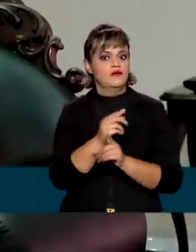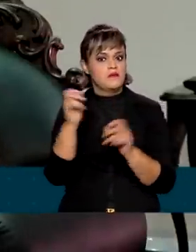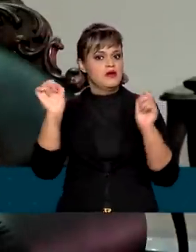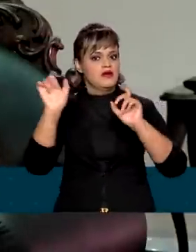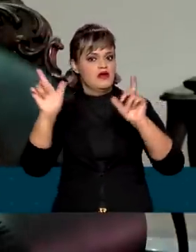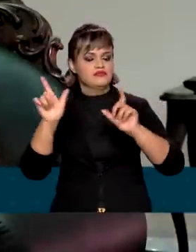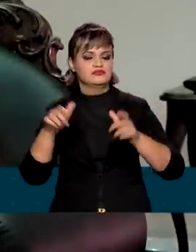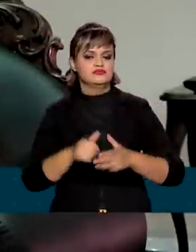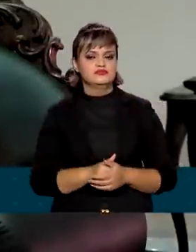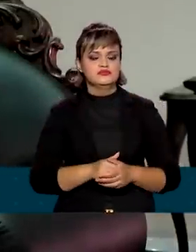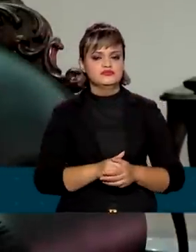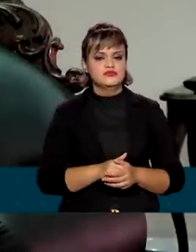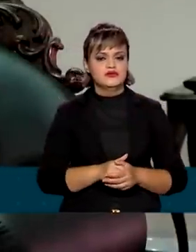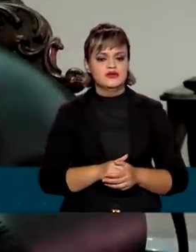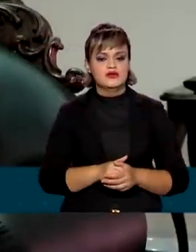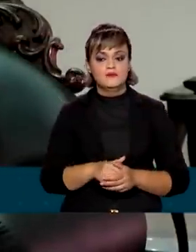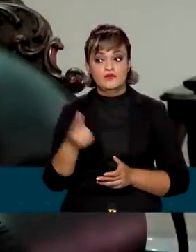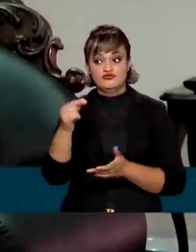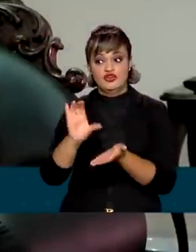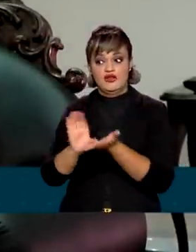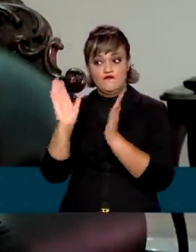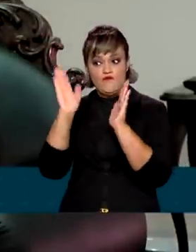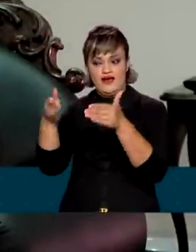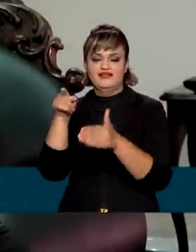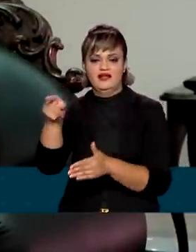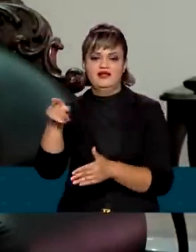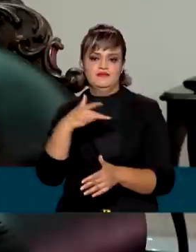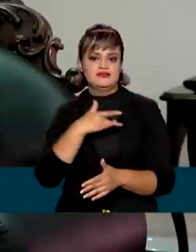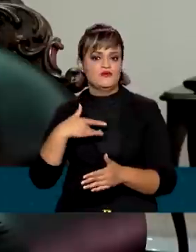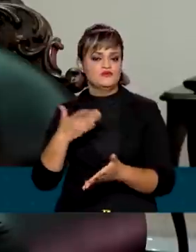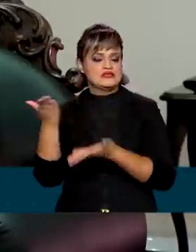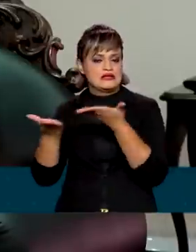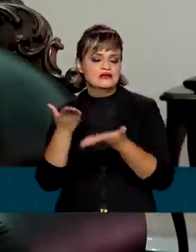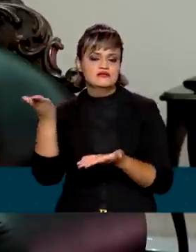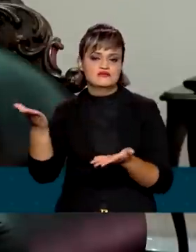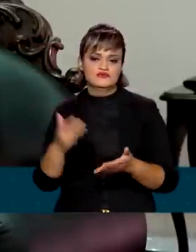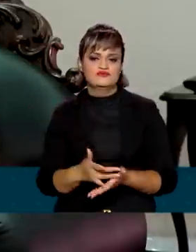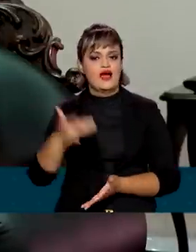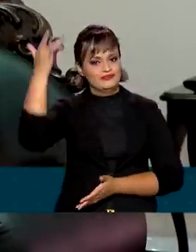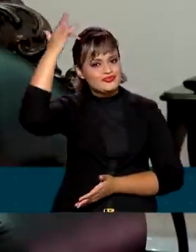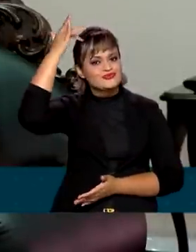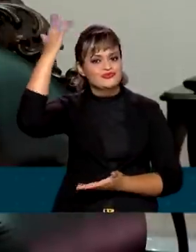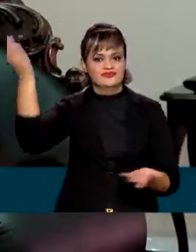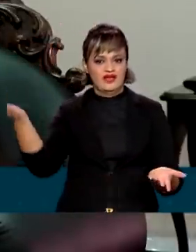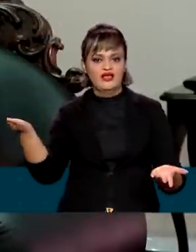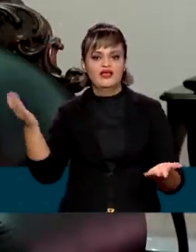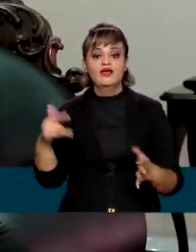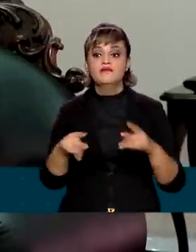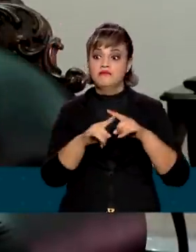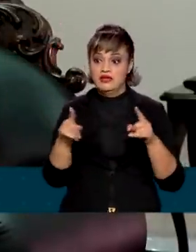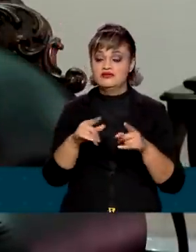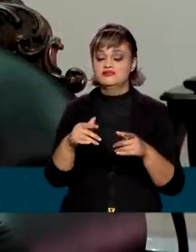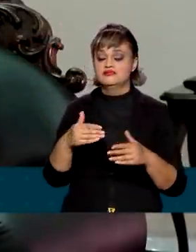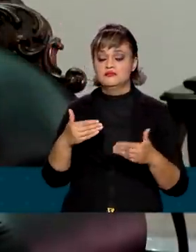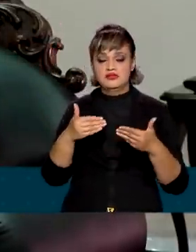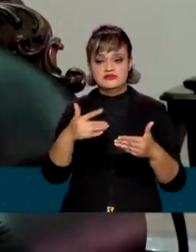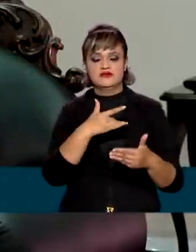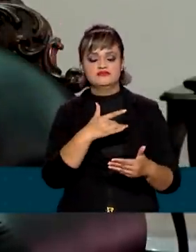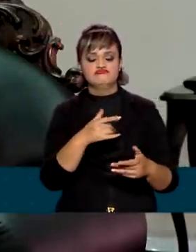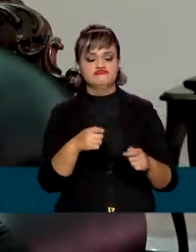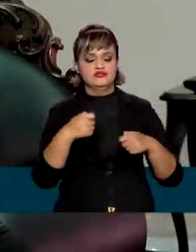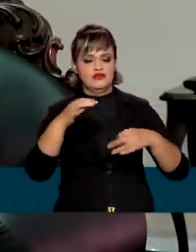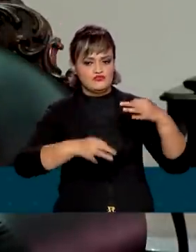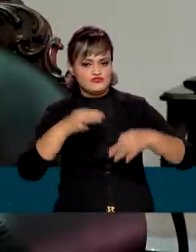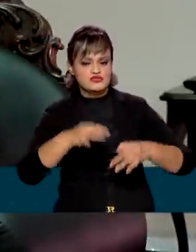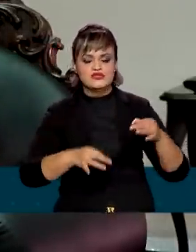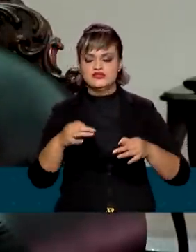dos recursos destinados para a Covid. Um absurdo, mas o Ministério da Justiça, através da Polícia Federal, tem trabalhado muito